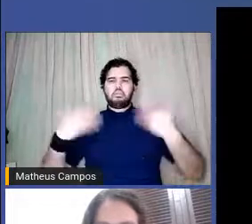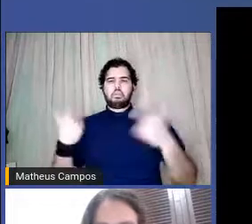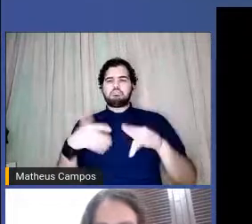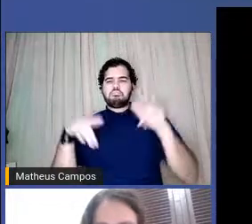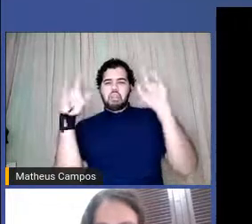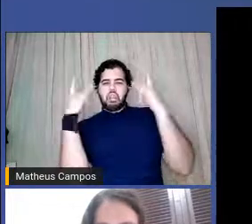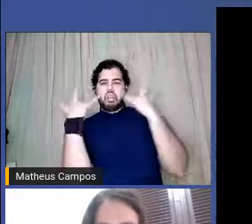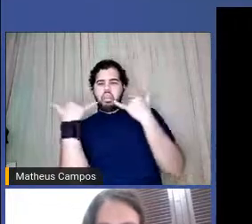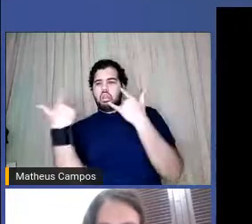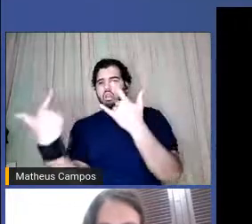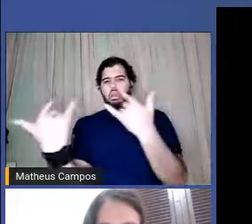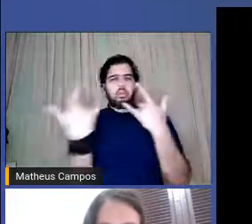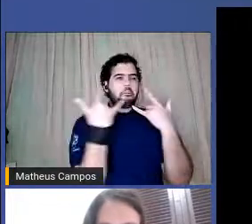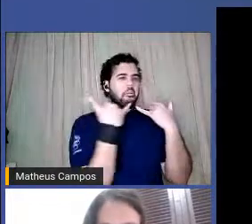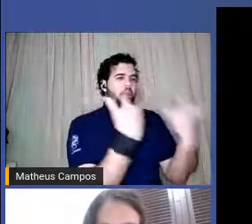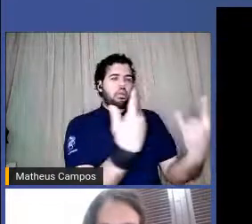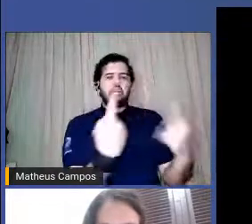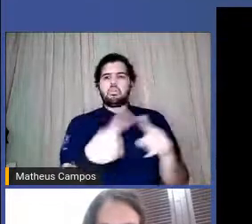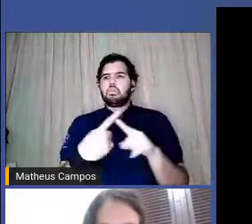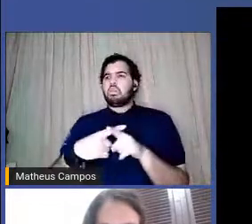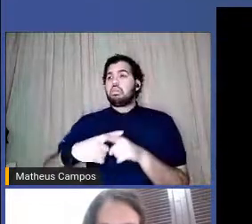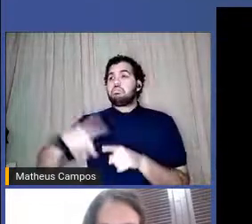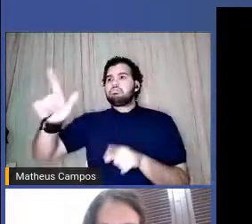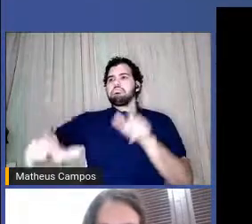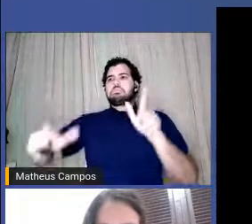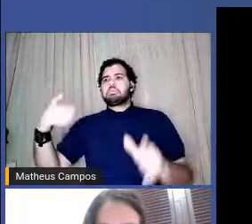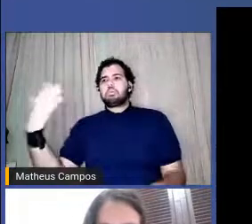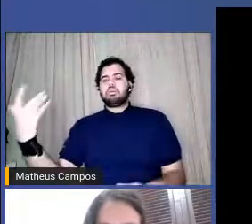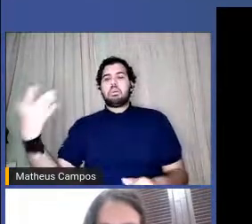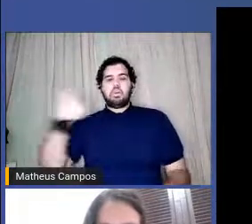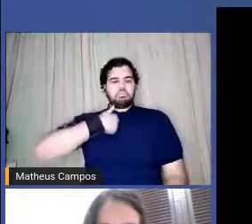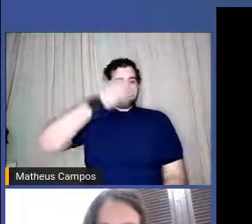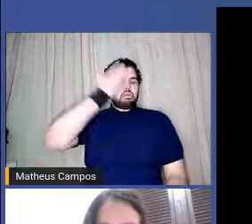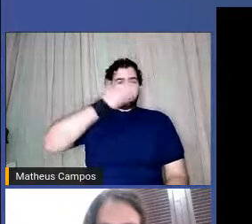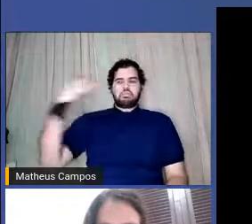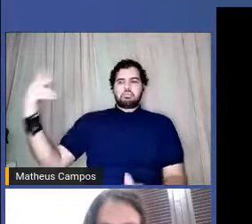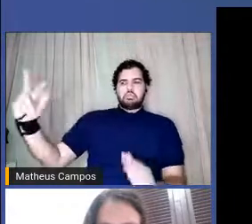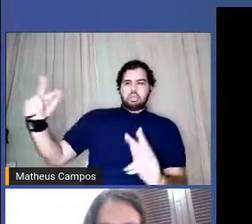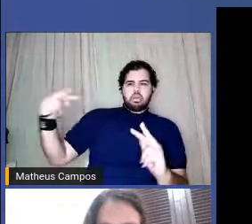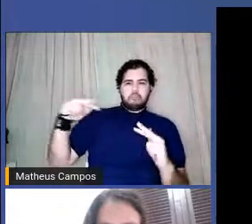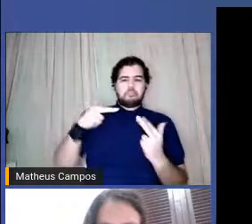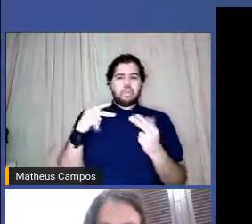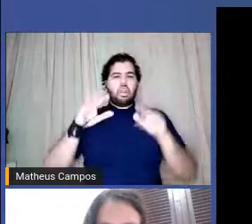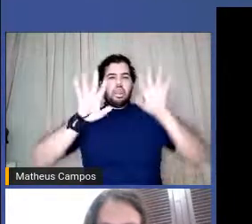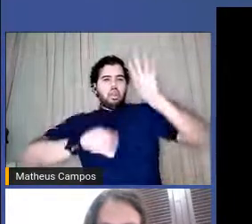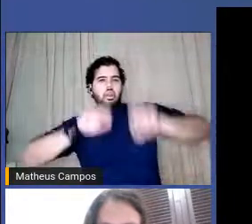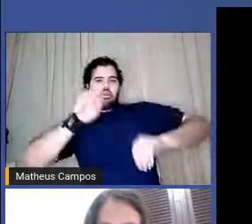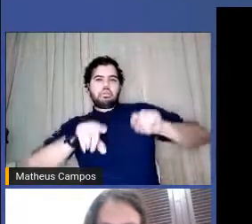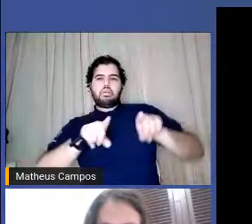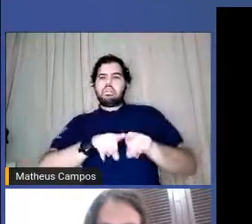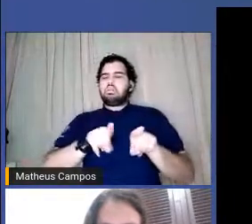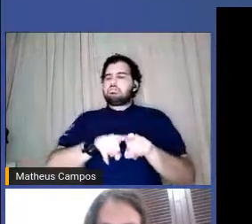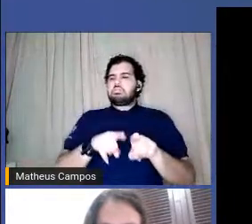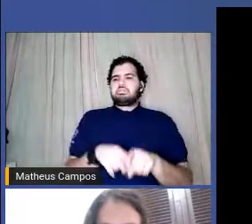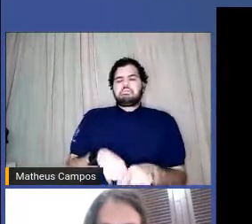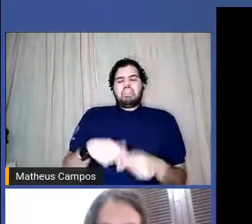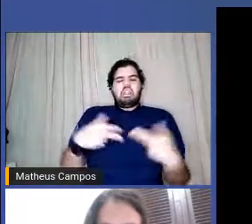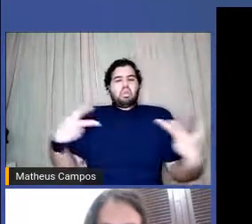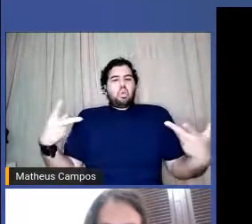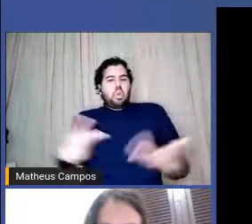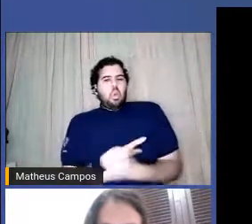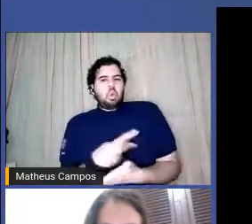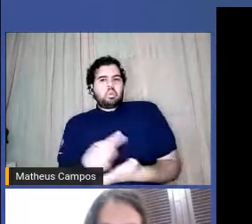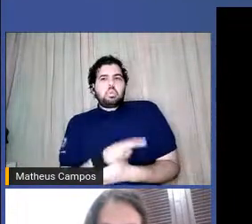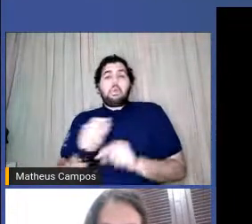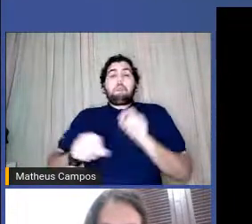penetrado de forma invisível por olhos e gestos. Sujo por gozo inconveniente, provindo da